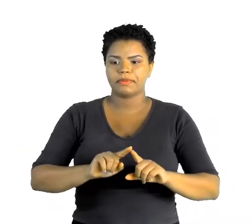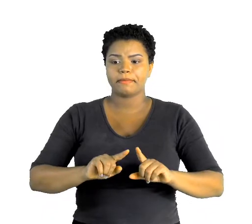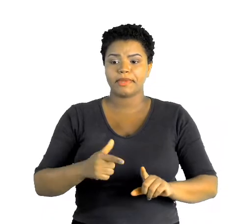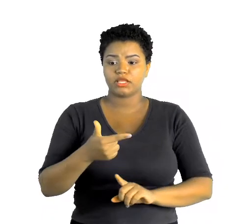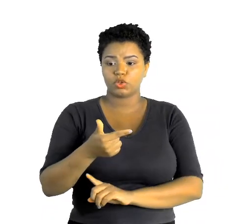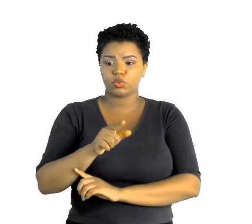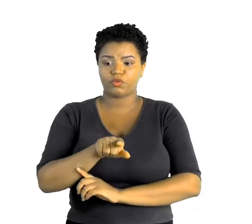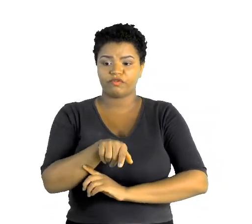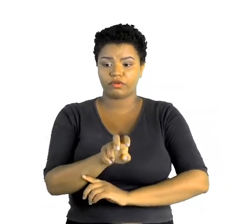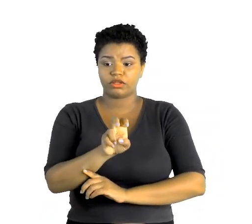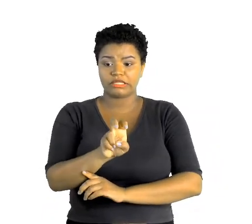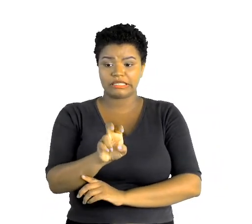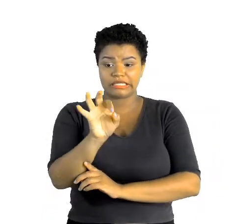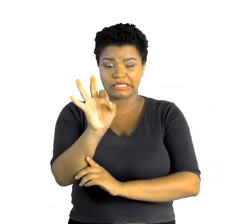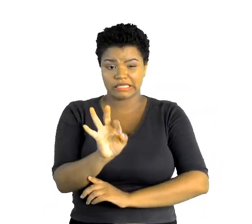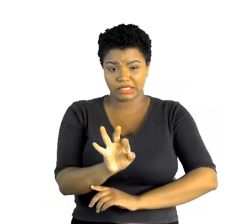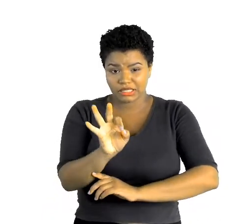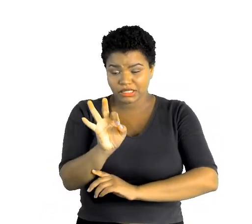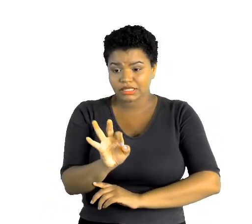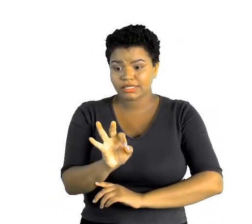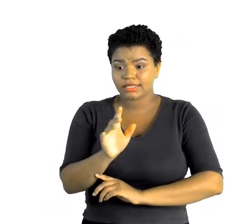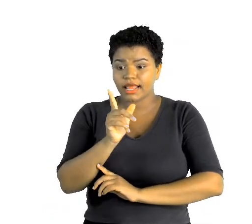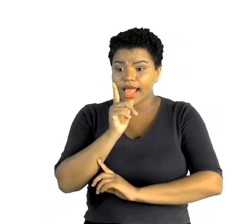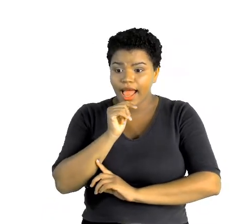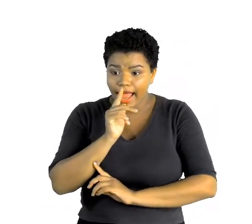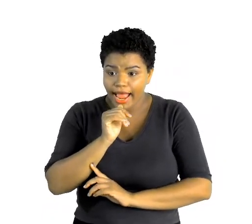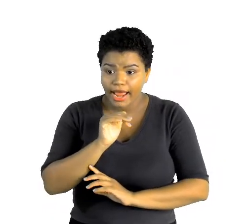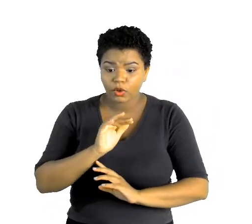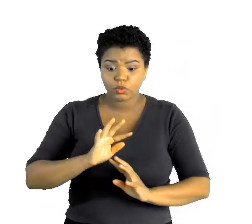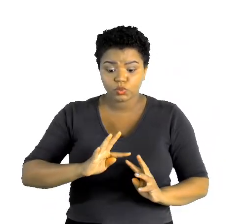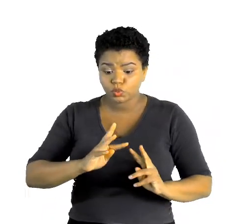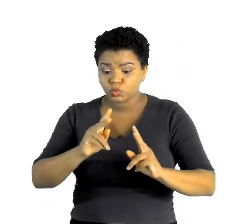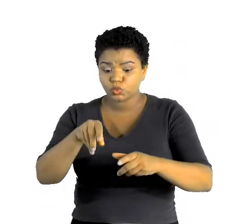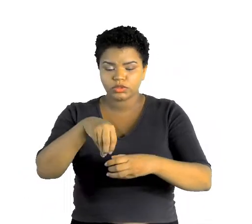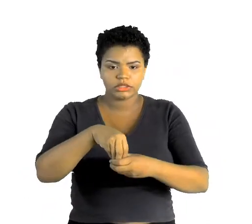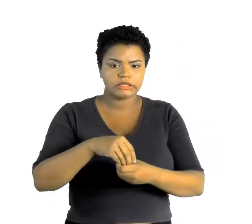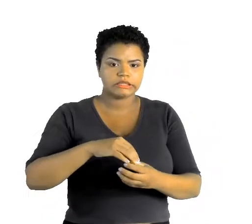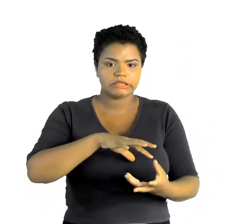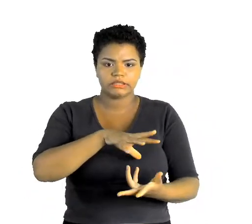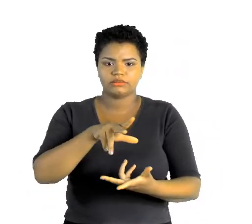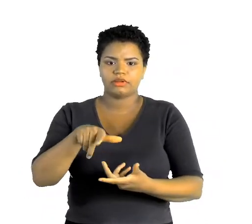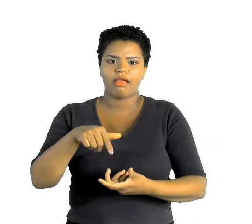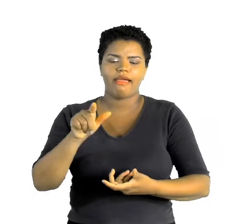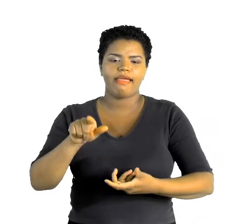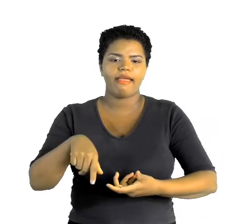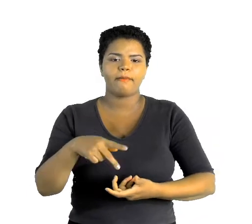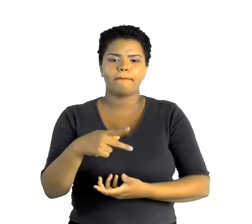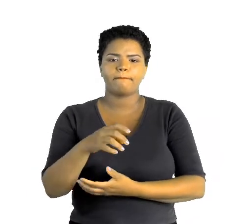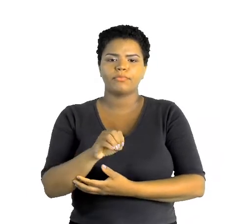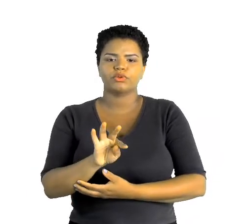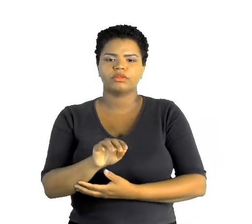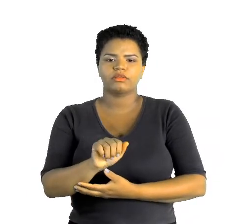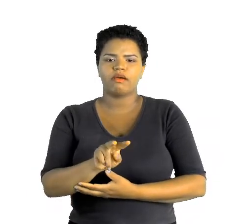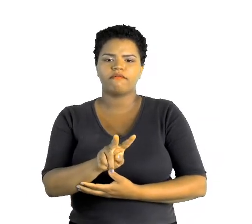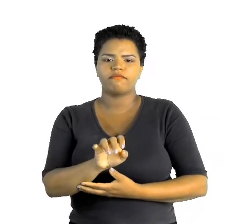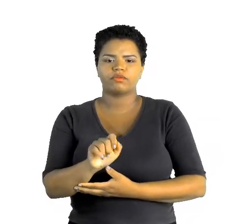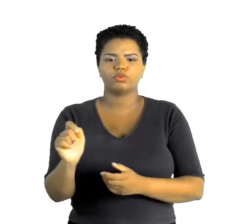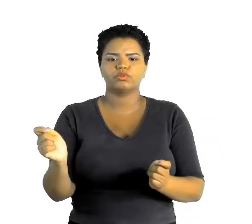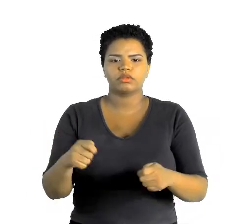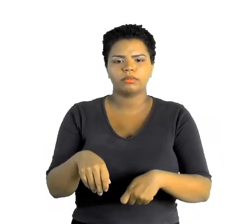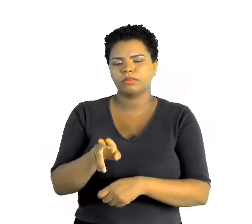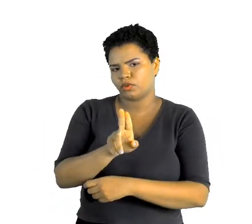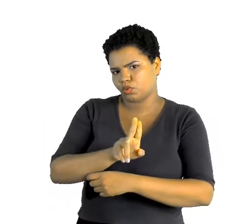,5% dessa água toda que existe no planeta, ela é potável, ou seja, a pode consumir essa água.